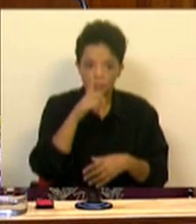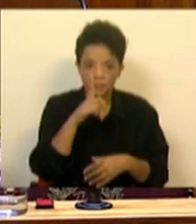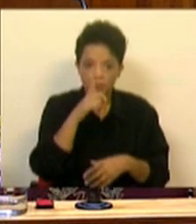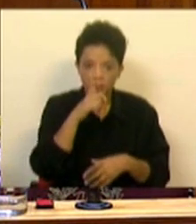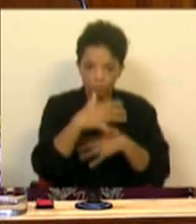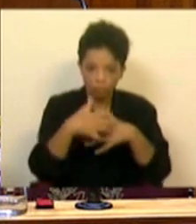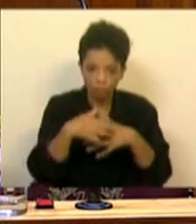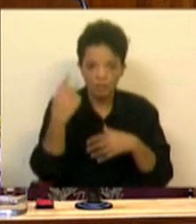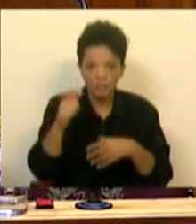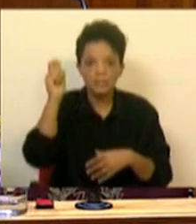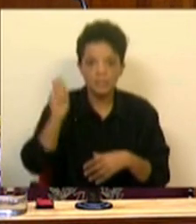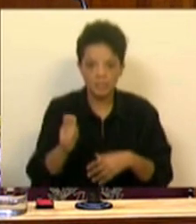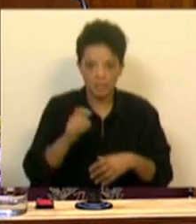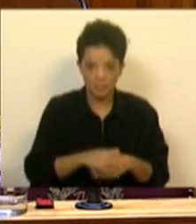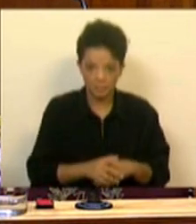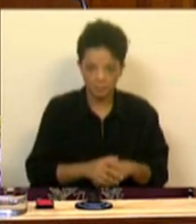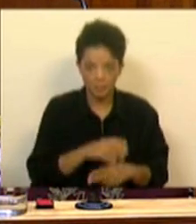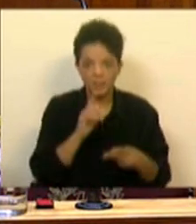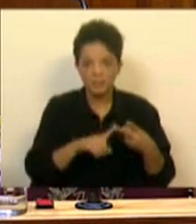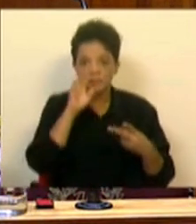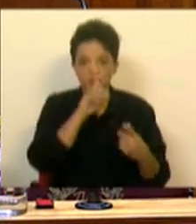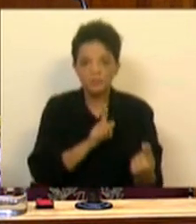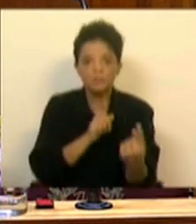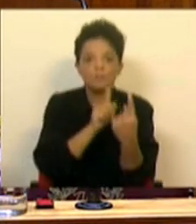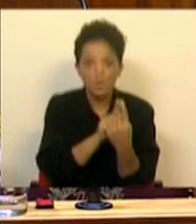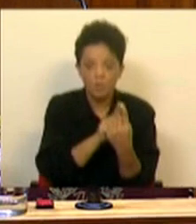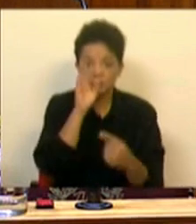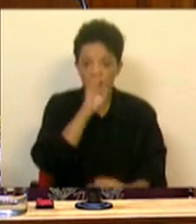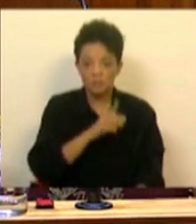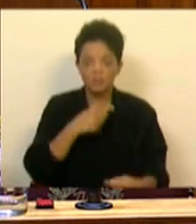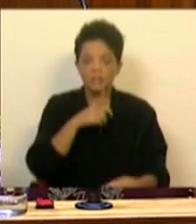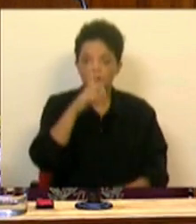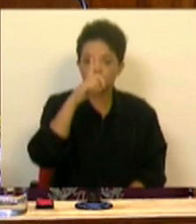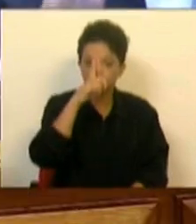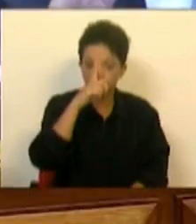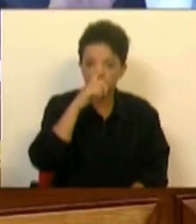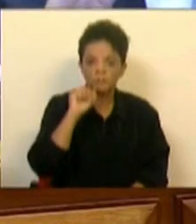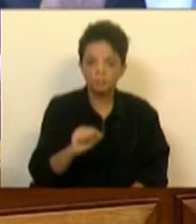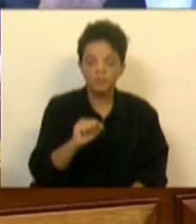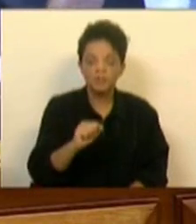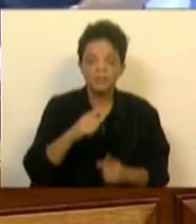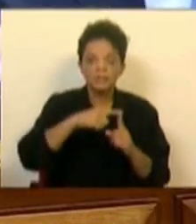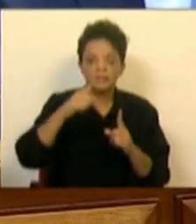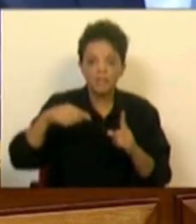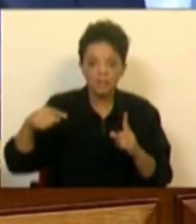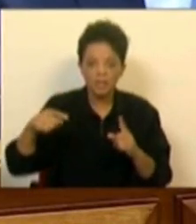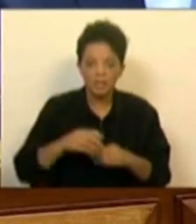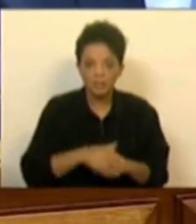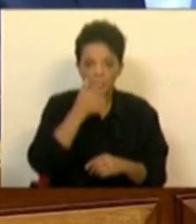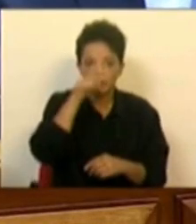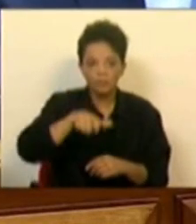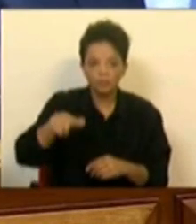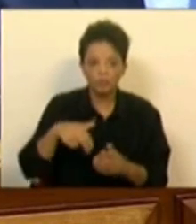tem senhas. Se for fazer o atendimento, se for à loja do Cidadão do Saldanha, tem 11